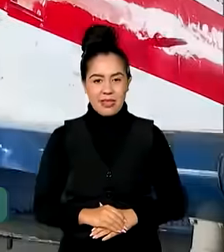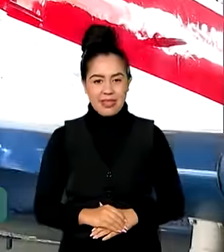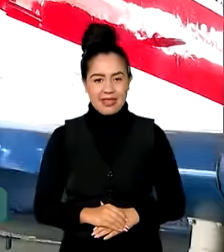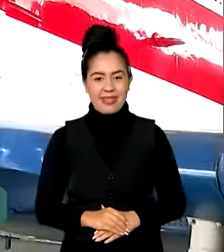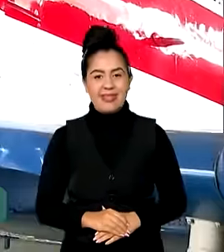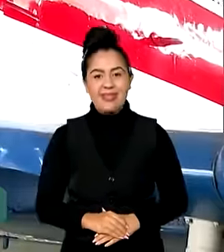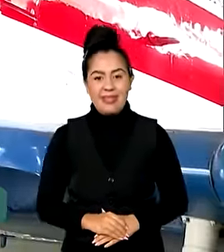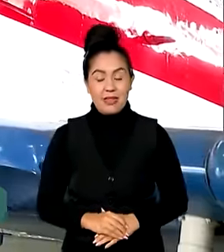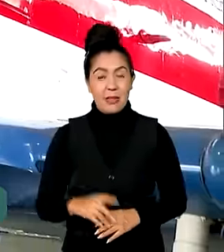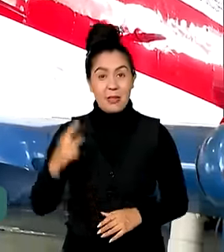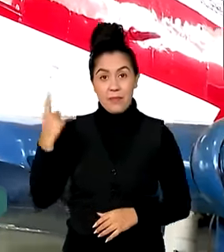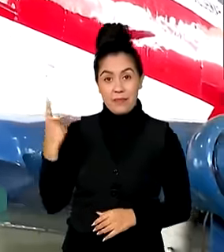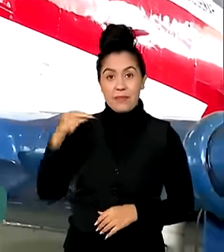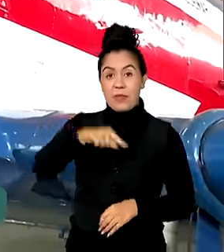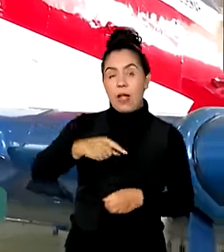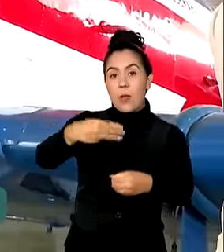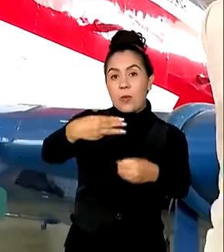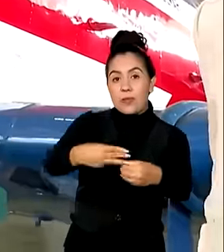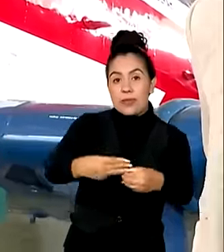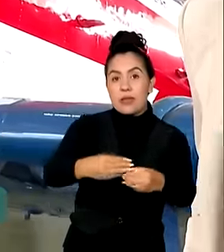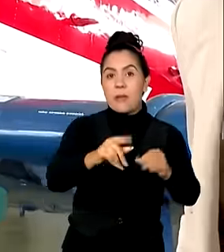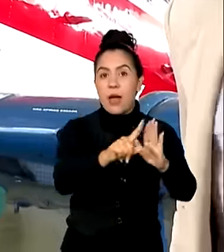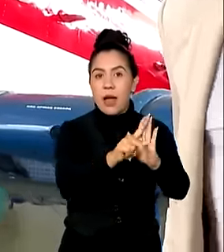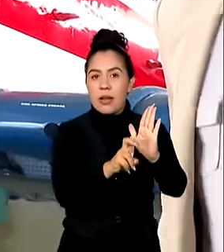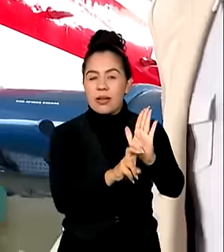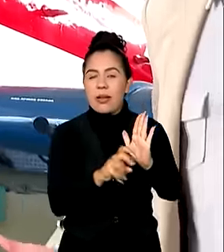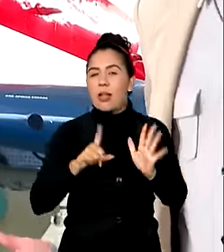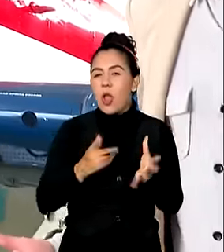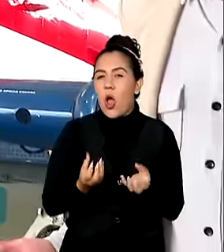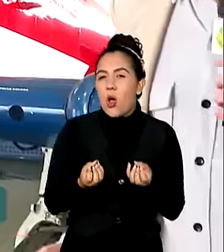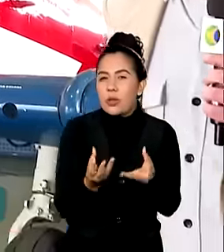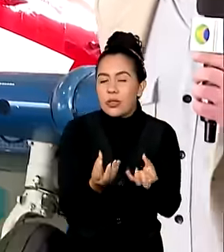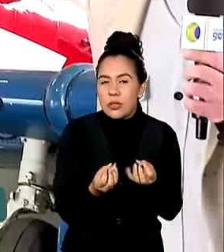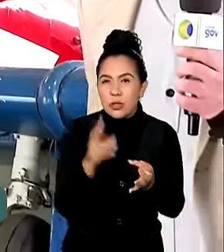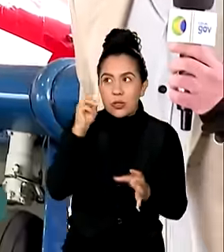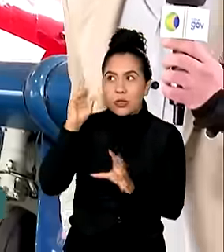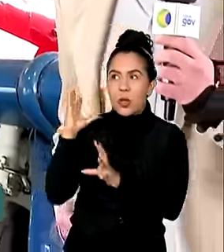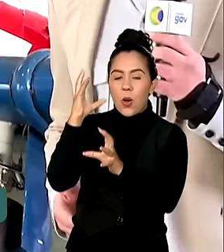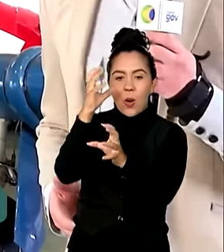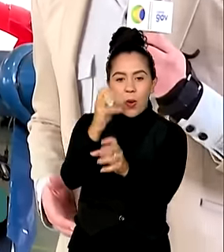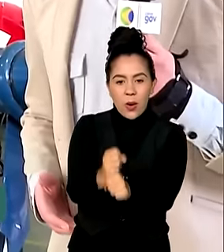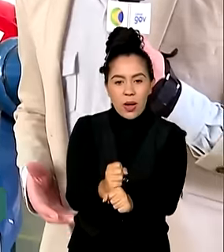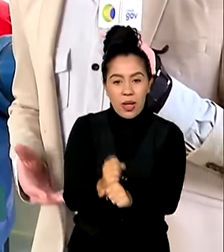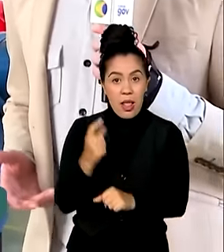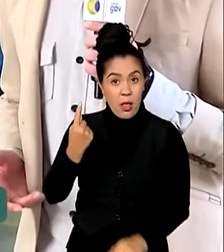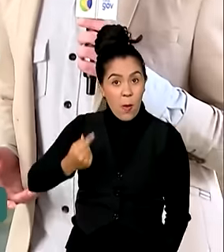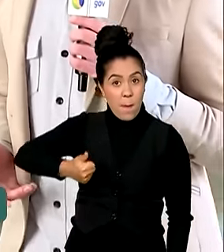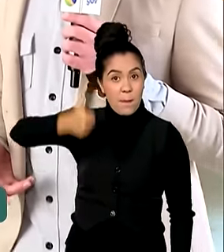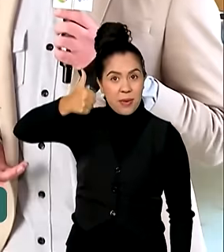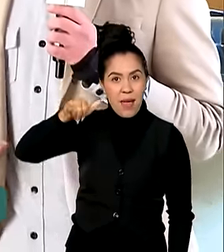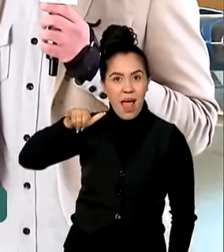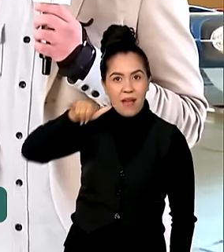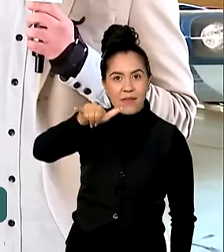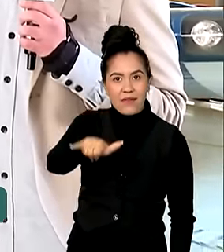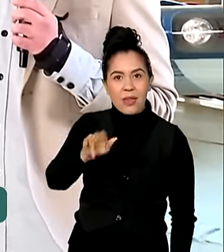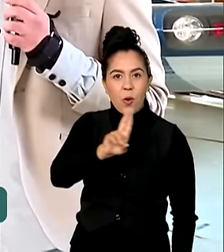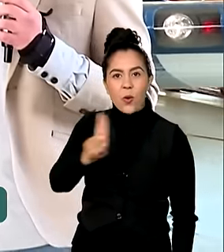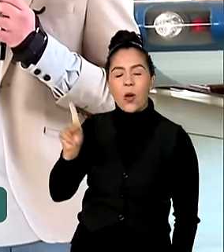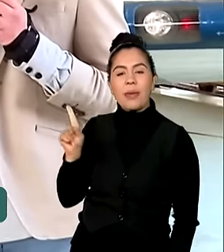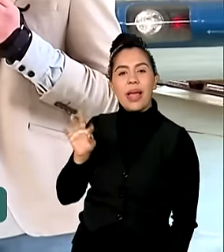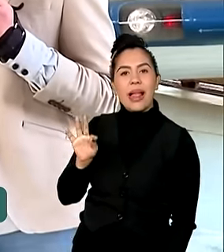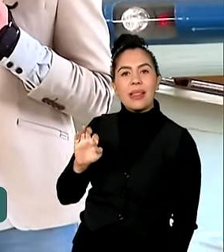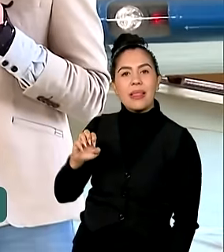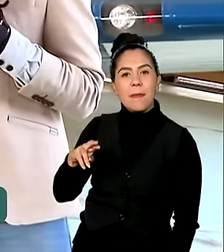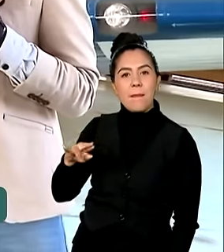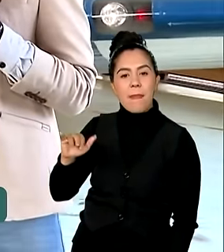Neste hangar em Pirassununga, um pedaço da história. O T-6 foi o primeiro avião utilizado pela Esquadrilha da Fumaça